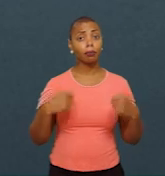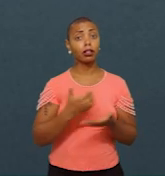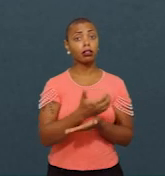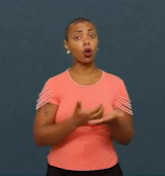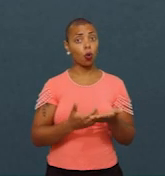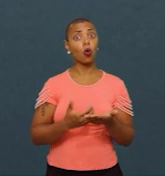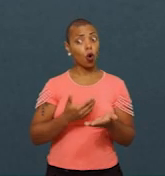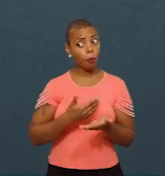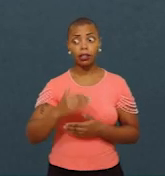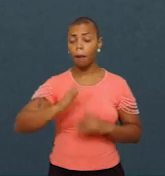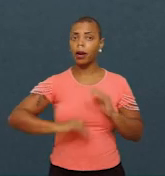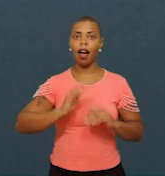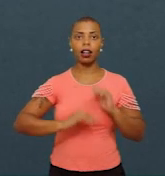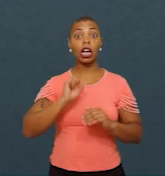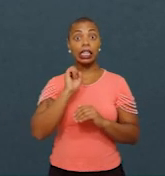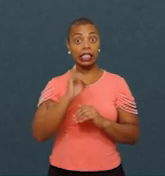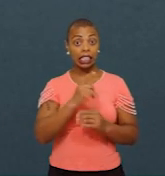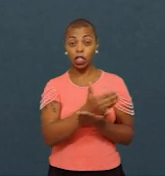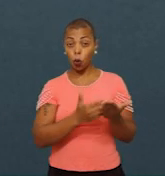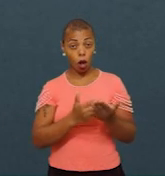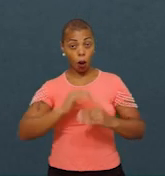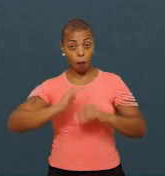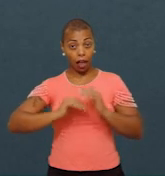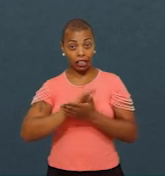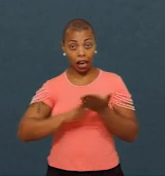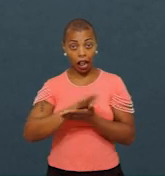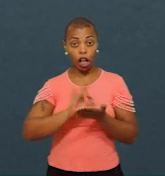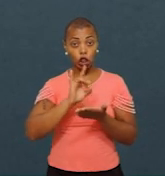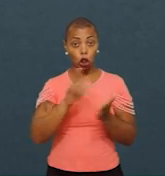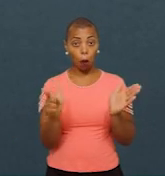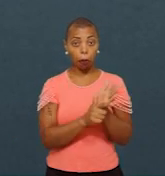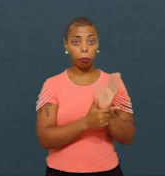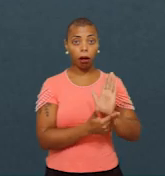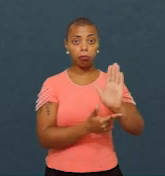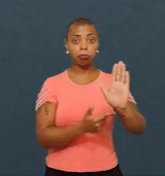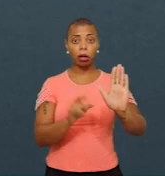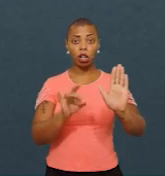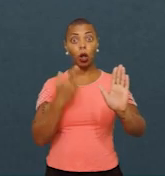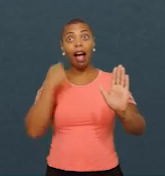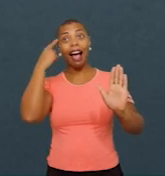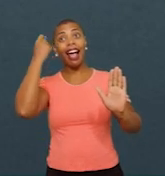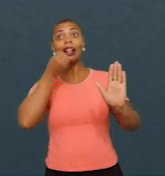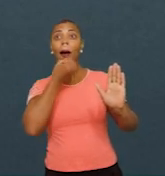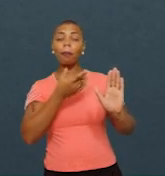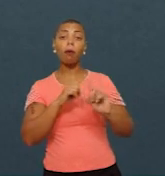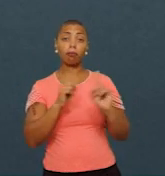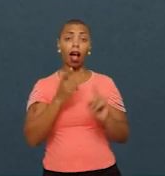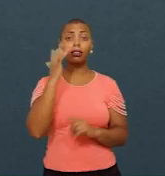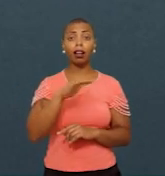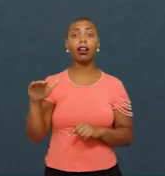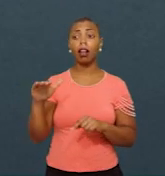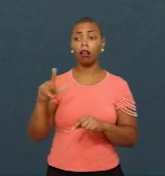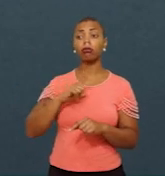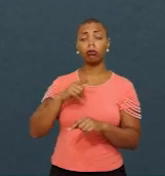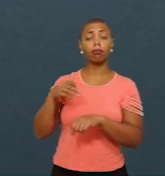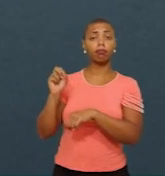acontecer. Se ele não acontecer, se ficar com uma declaração de boas intenções, nós teremos as crianças sim na